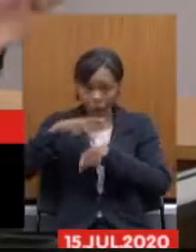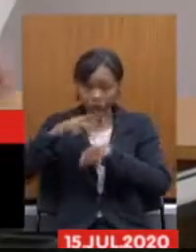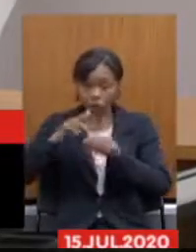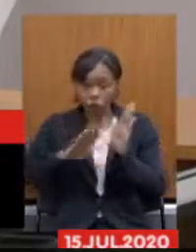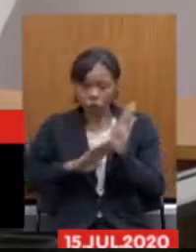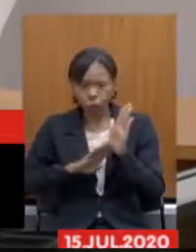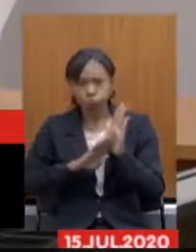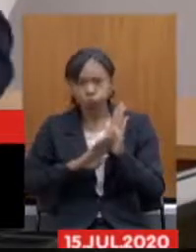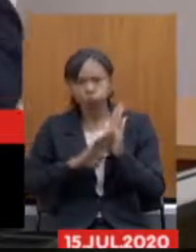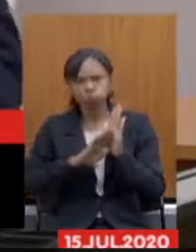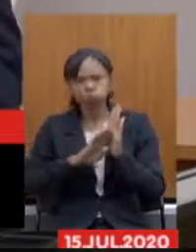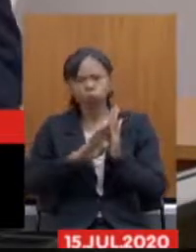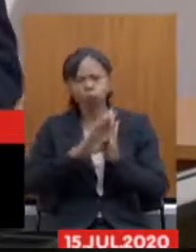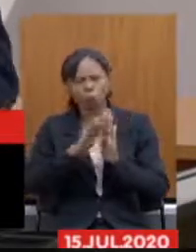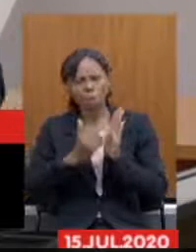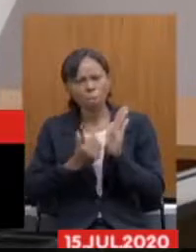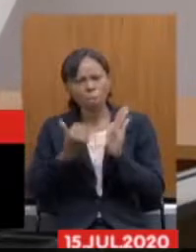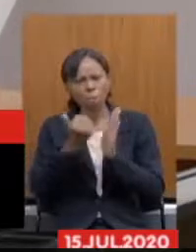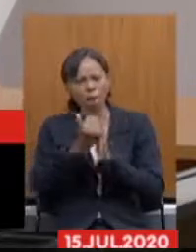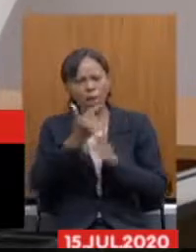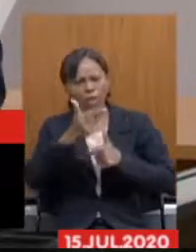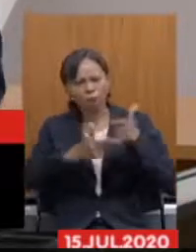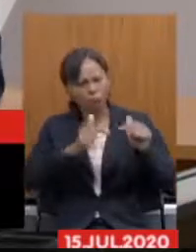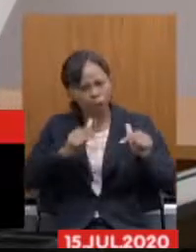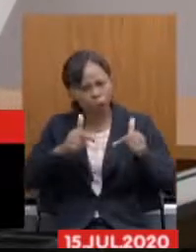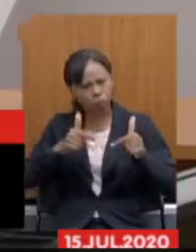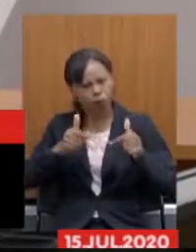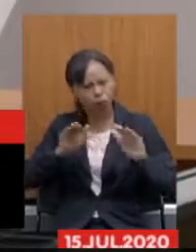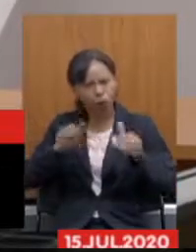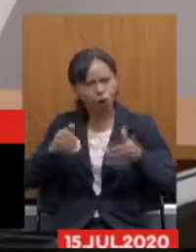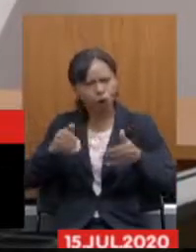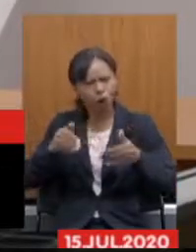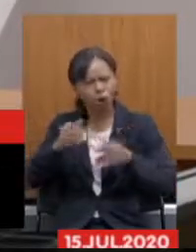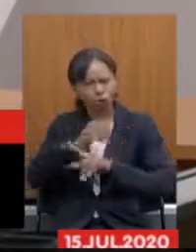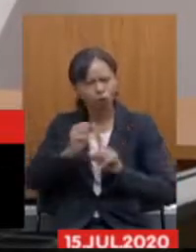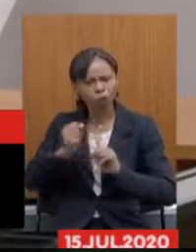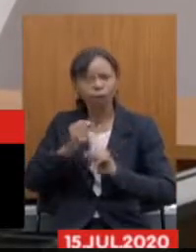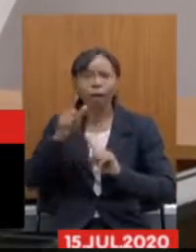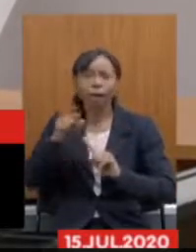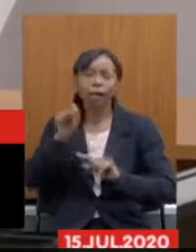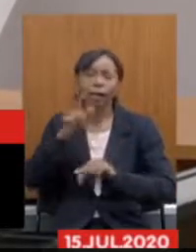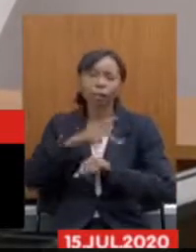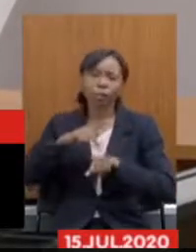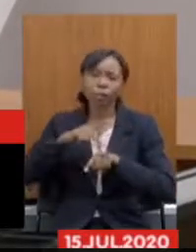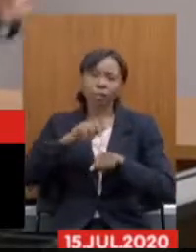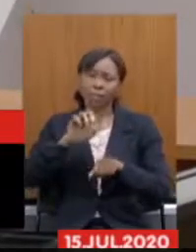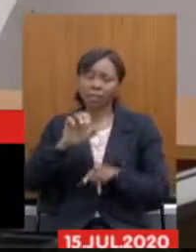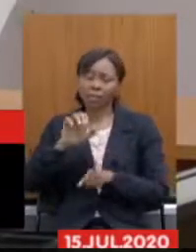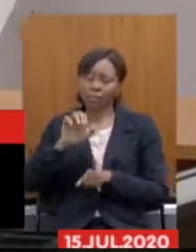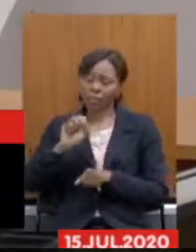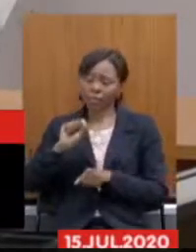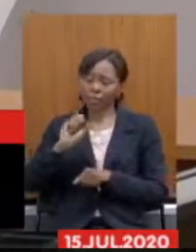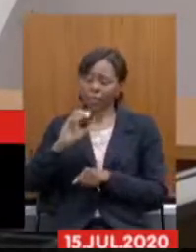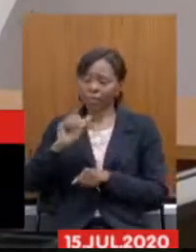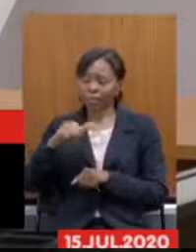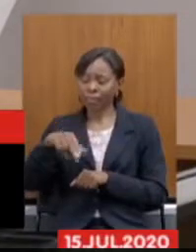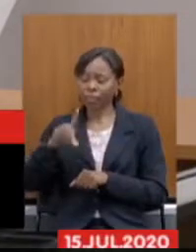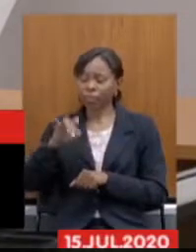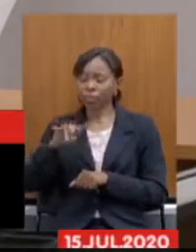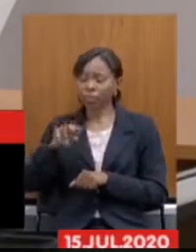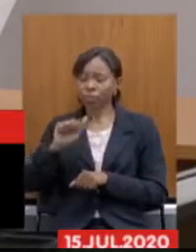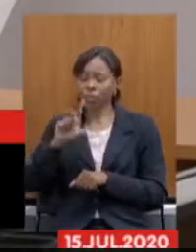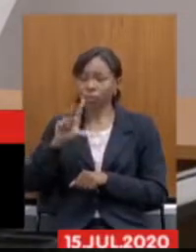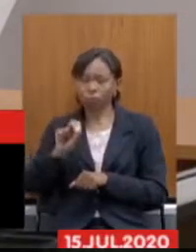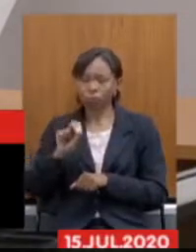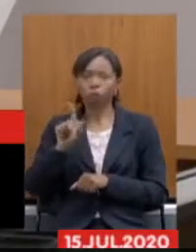elevado de serviço e atendimento ao público são os países escandinavos a Suécia tem 30% de sua